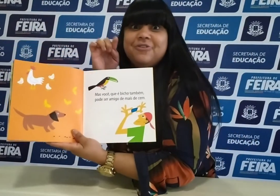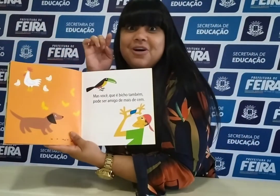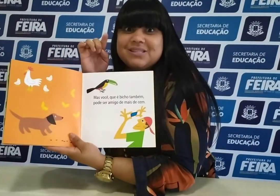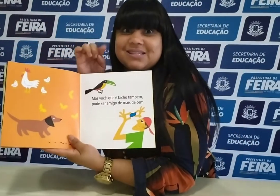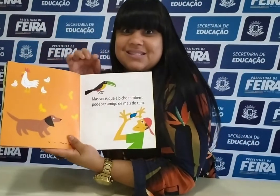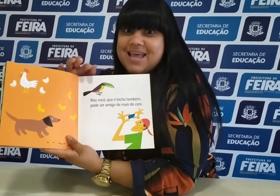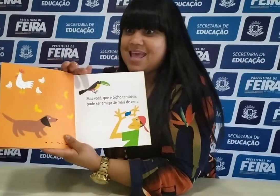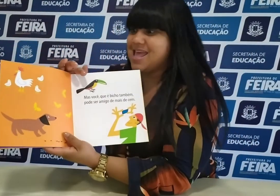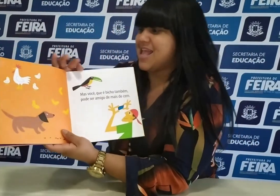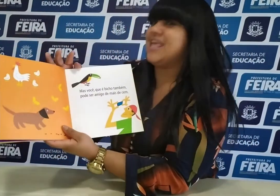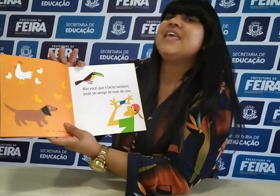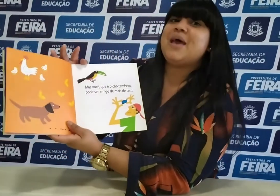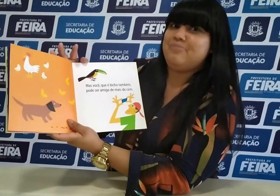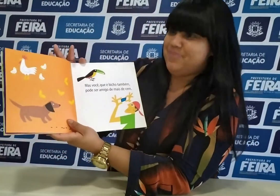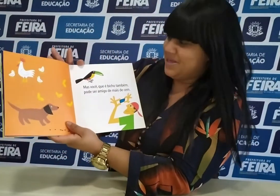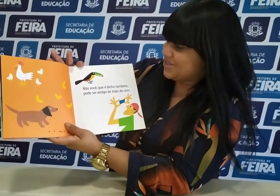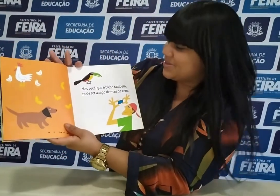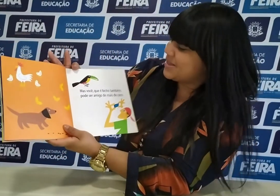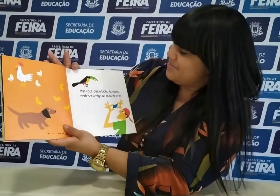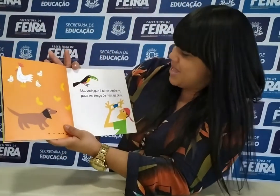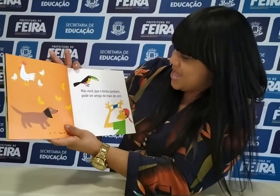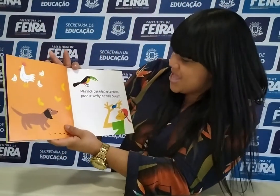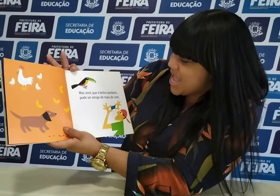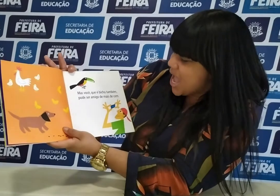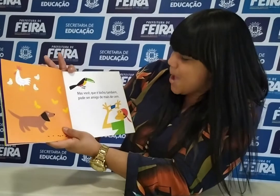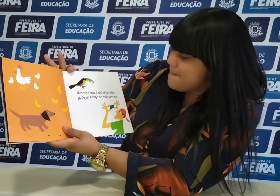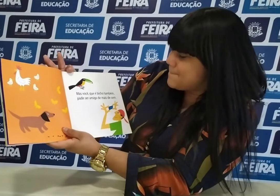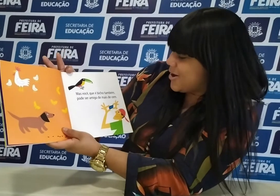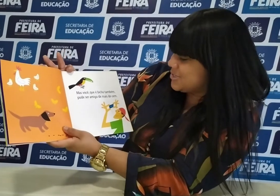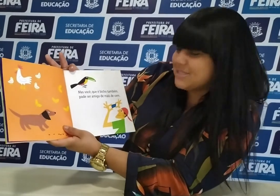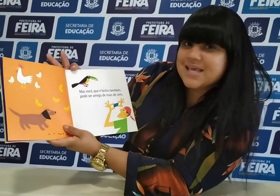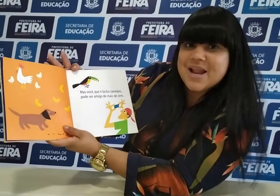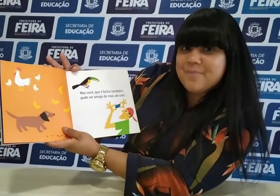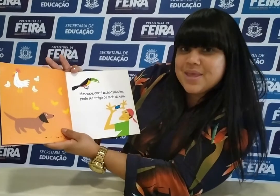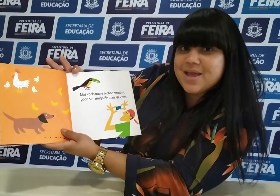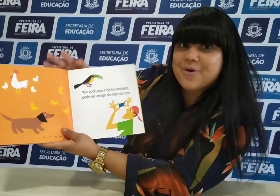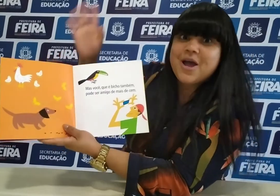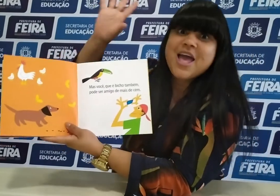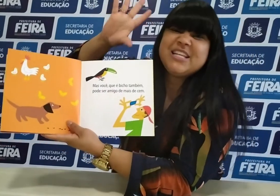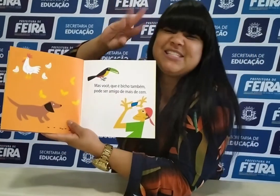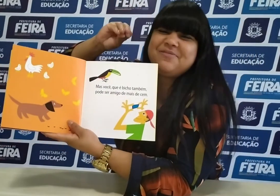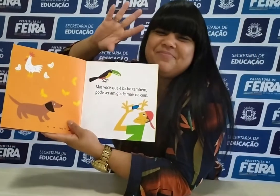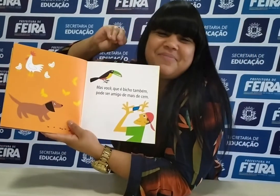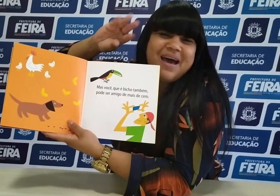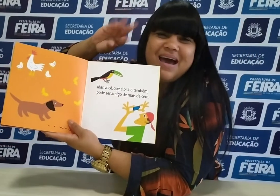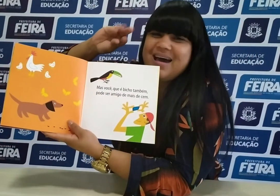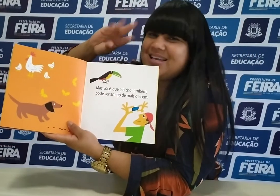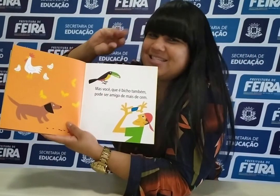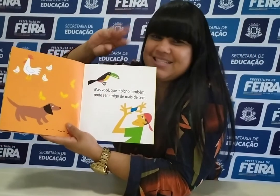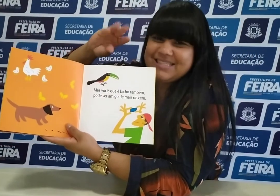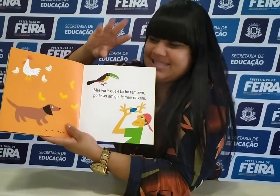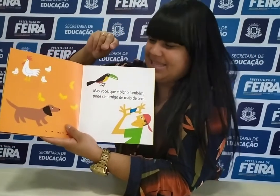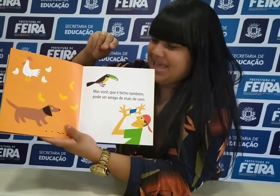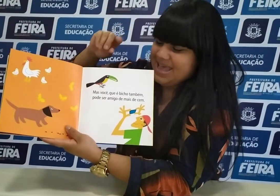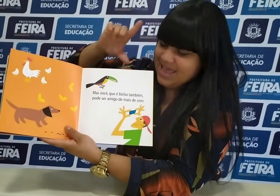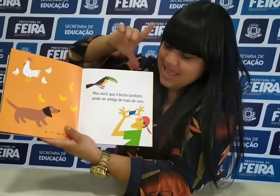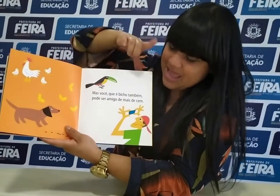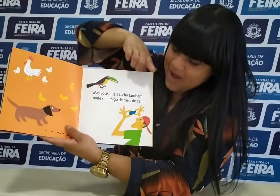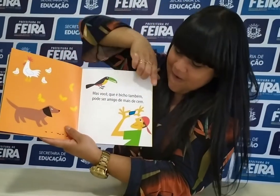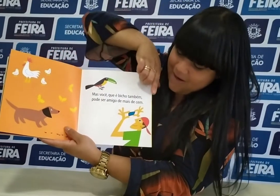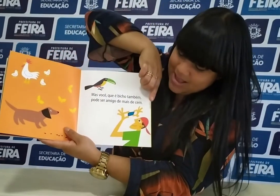Mas você, que é bicho também, pode ser amigo de mais de